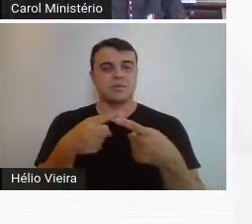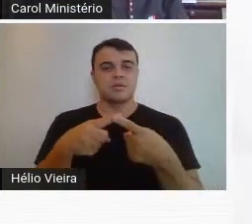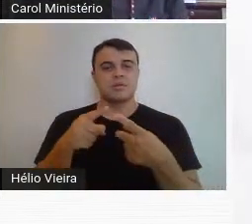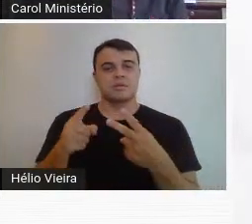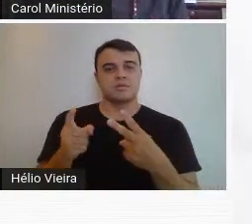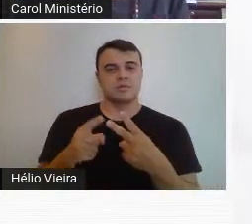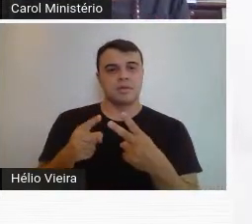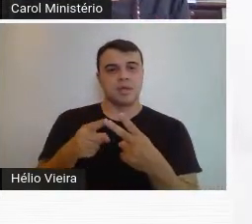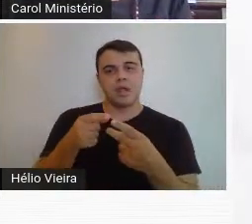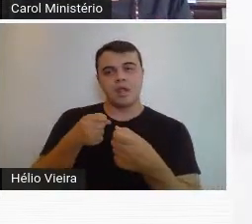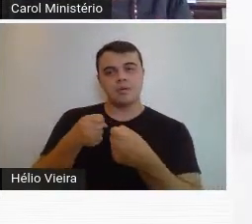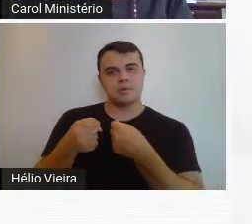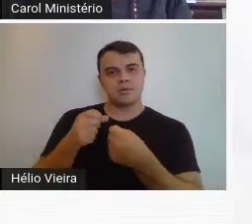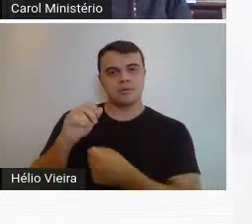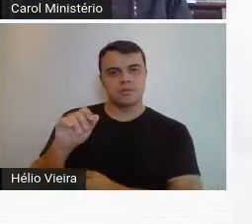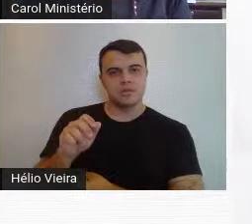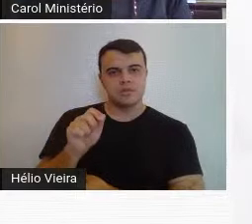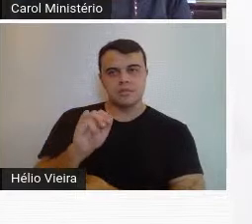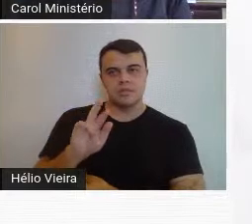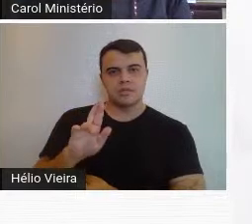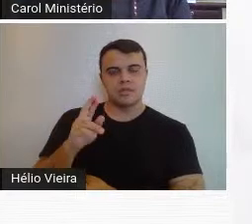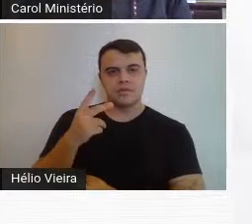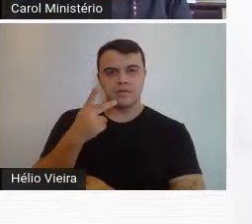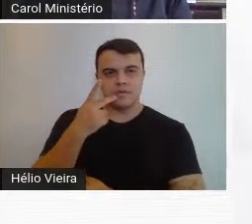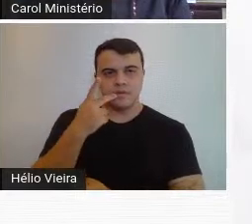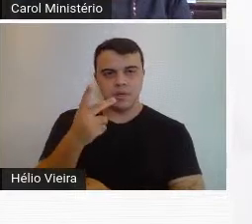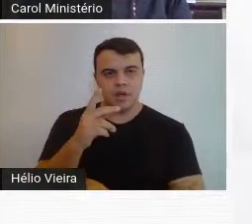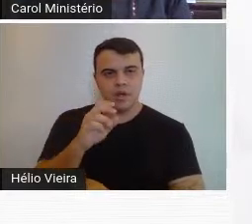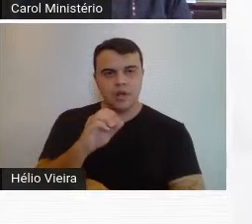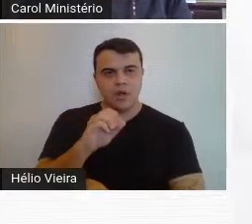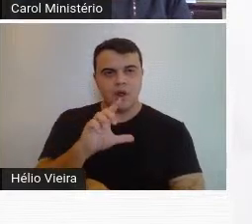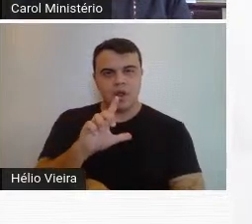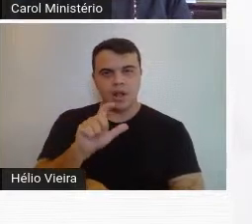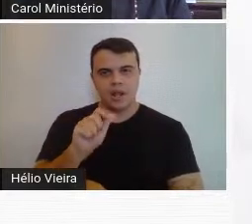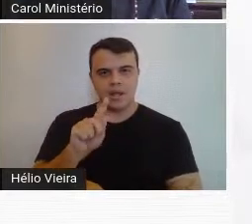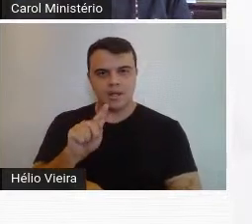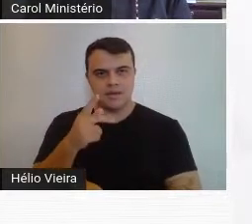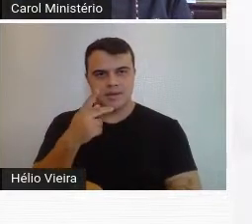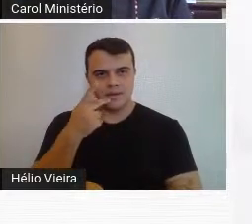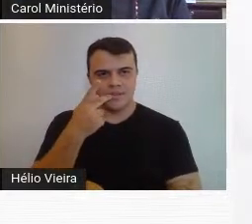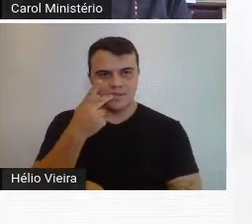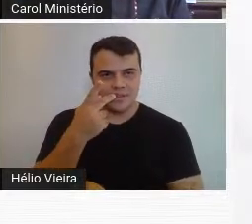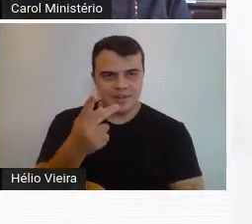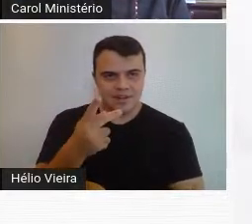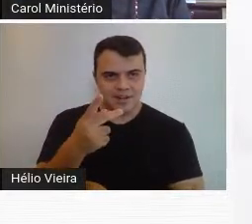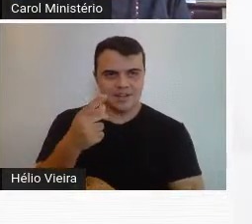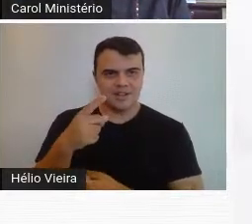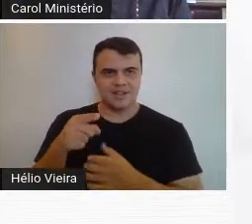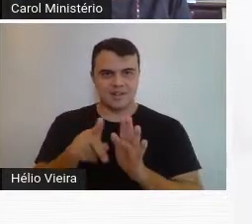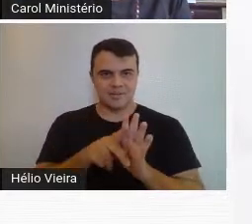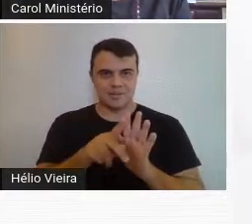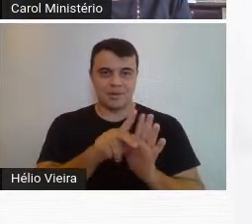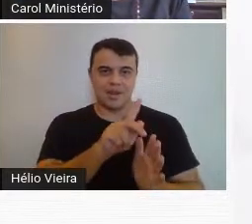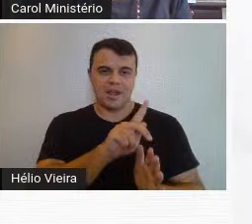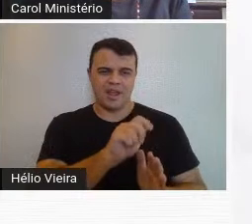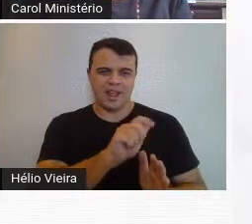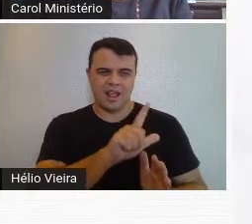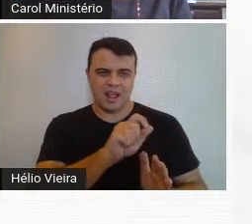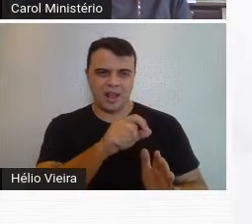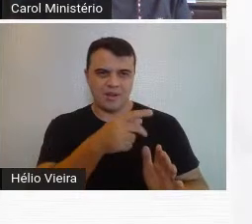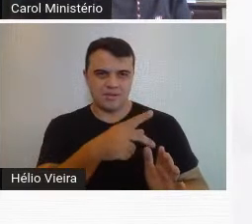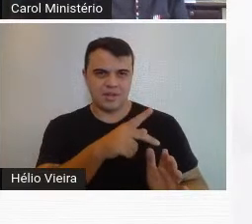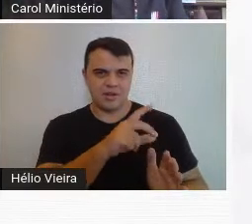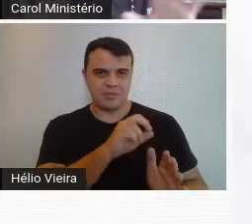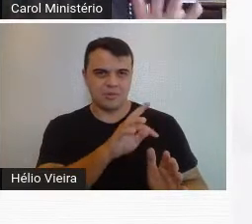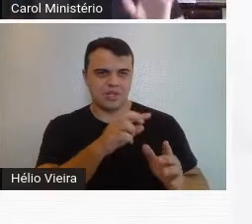a reportagem do Jair Silva do Olag, falando do galo descendo a lenha no galo do Portinari, por aí vai.